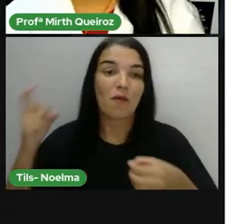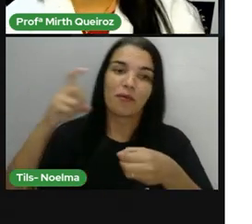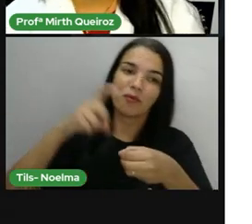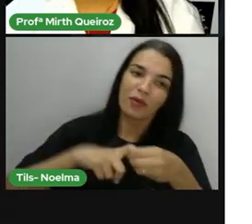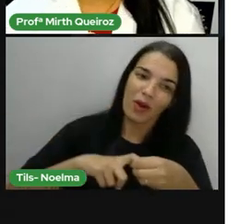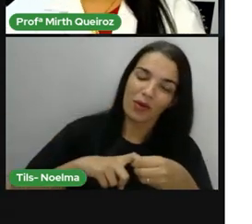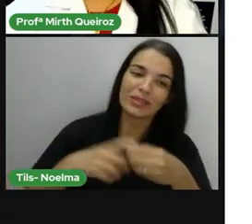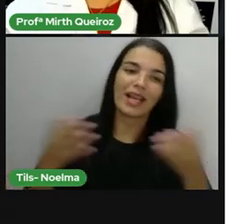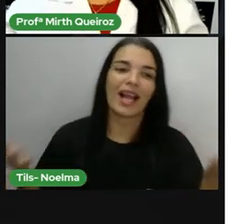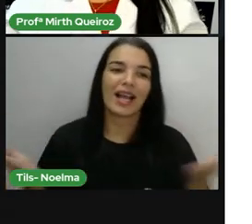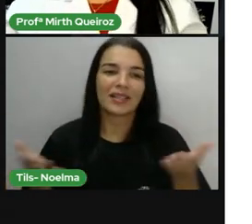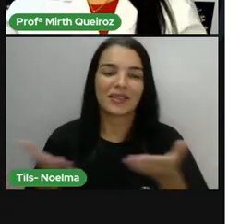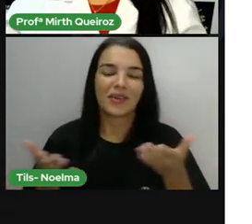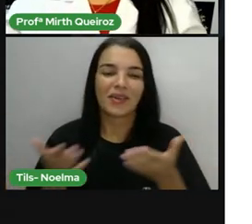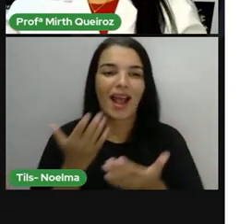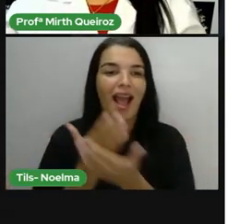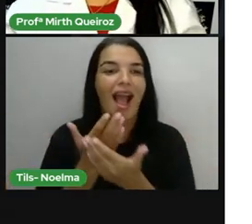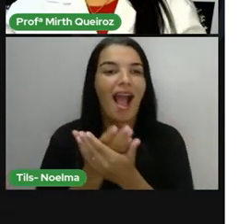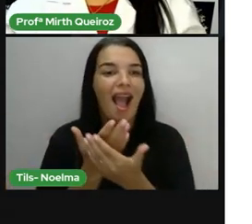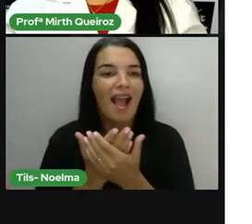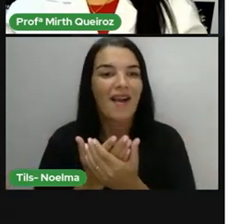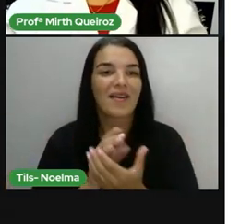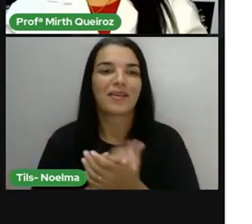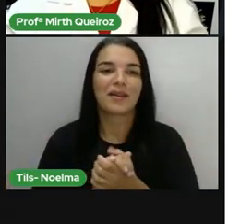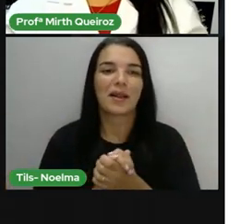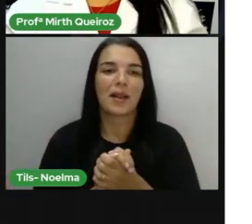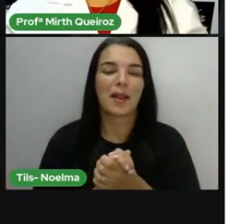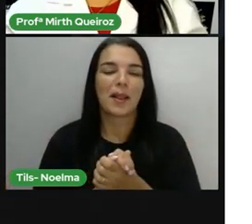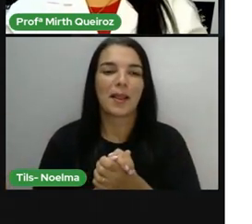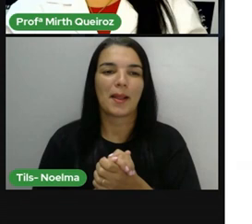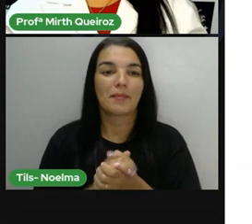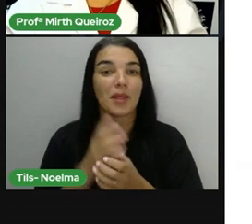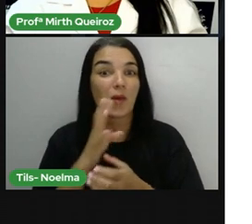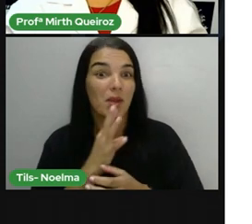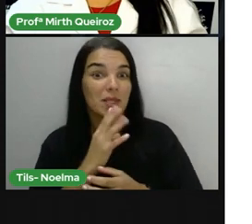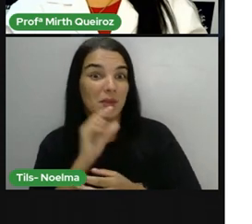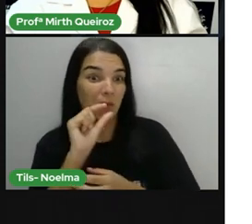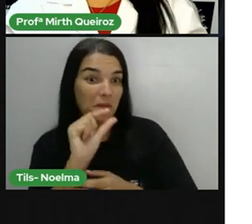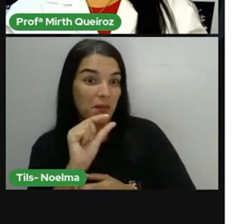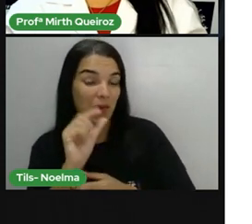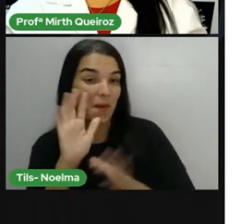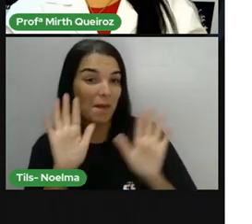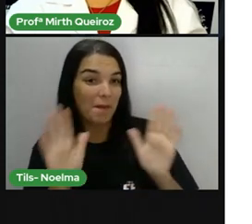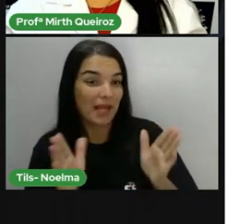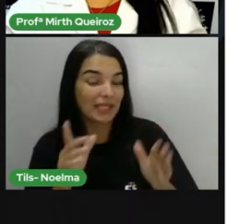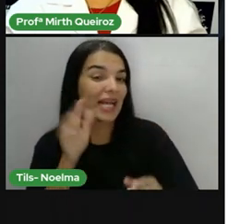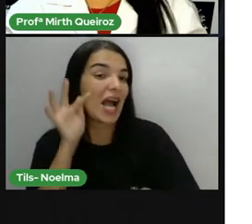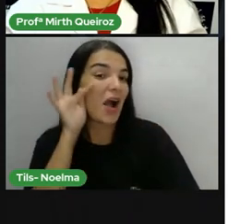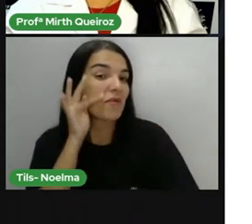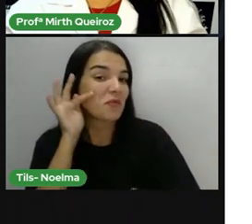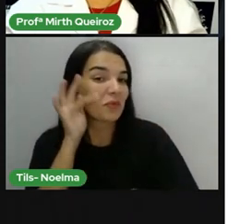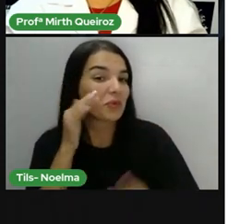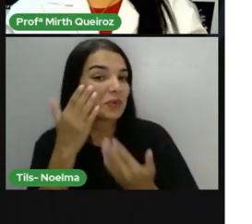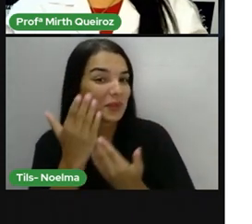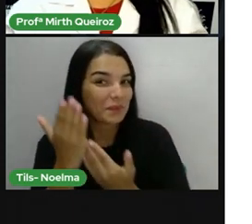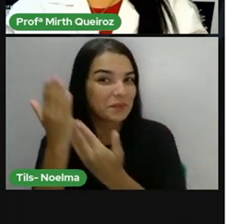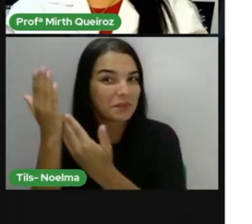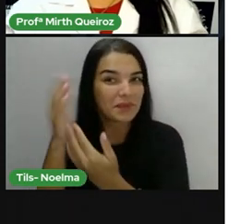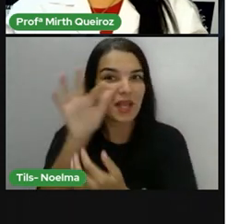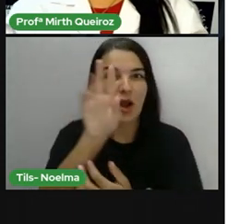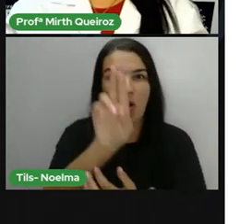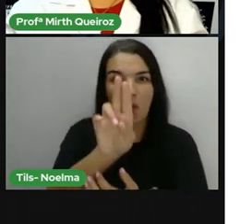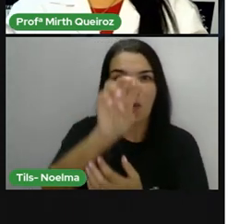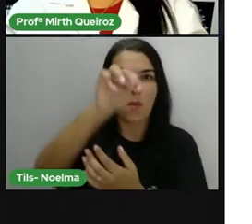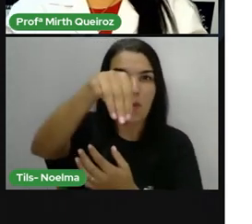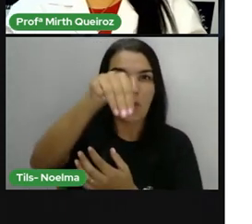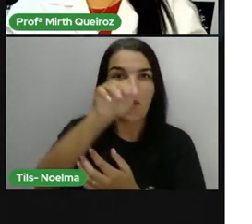volta aqui para a nossa aula, né? A gente conheceu um pouquinho mais aí sobre o umbuzeiro. Vocês viram como é que